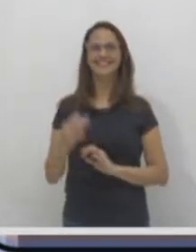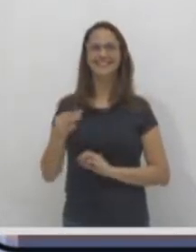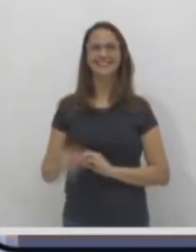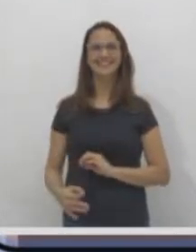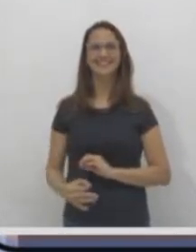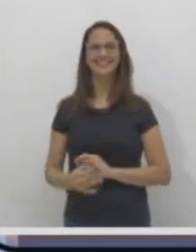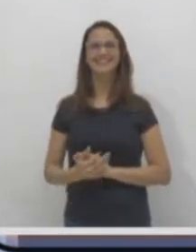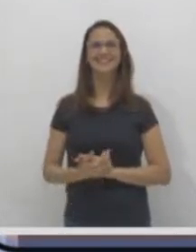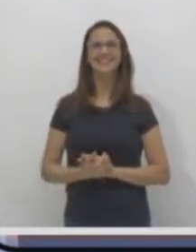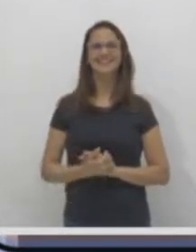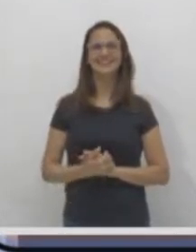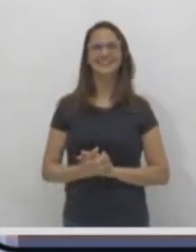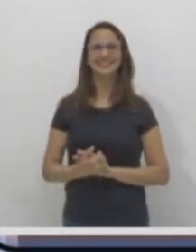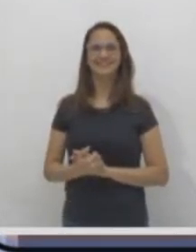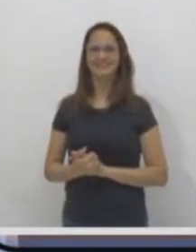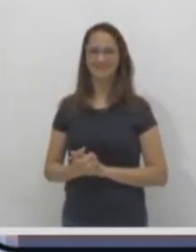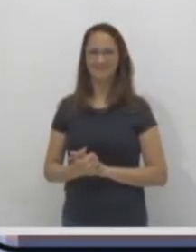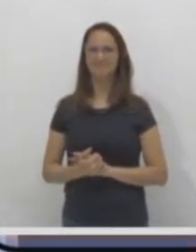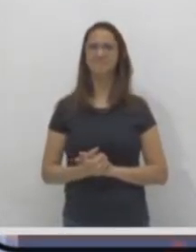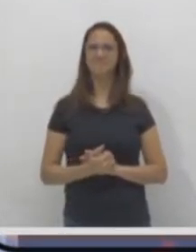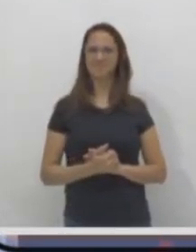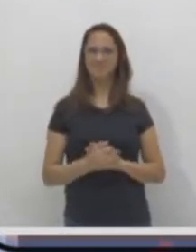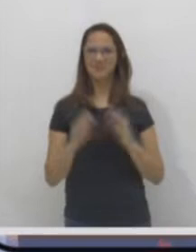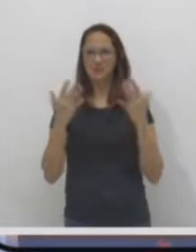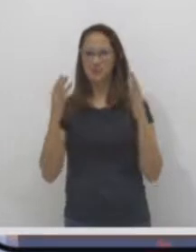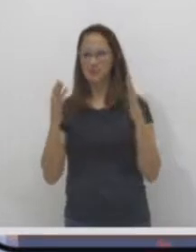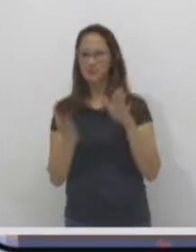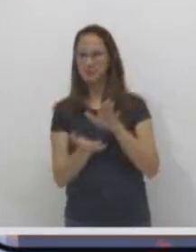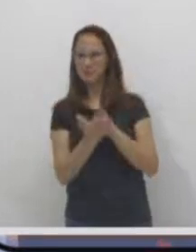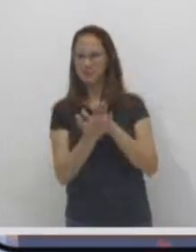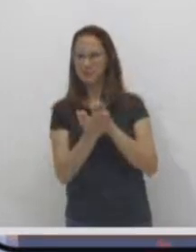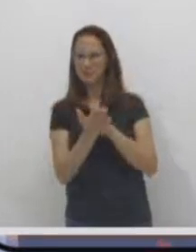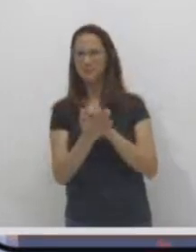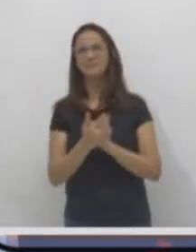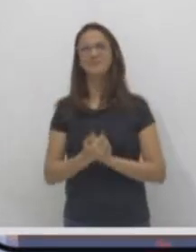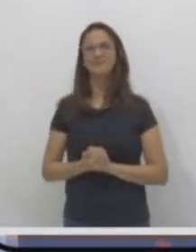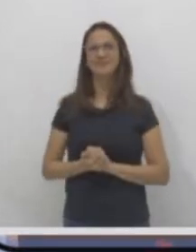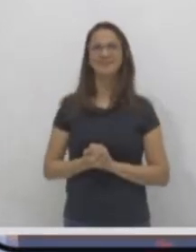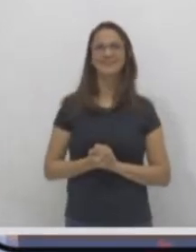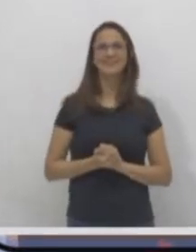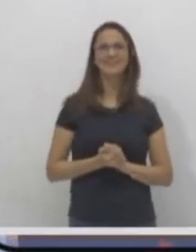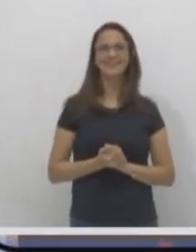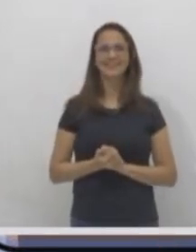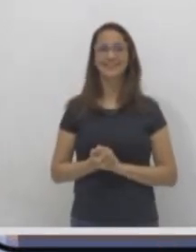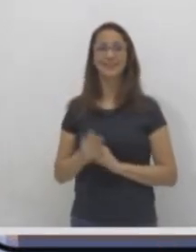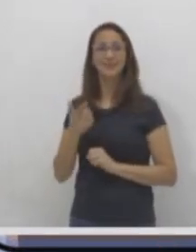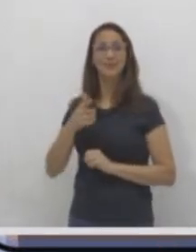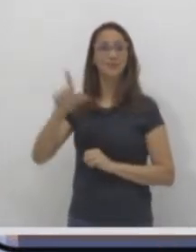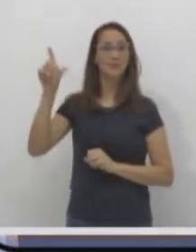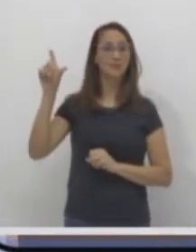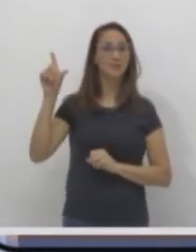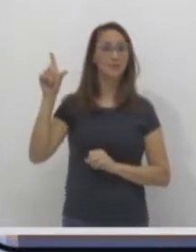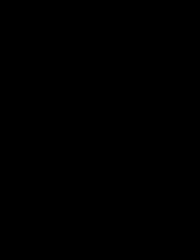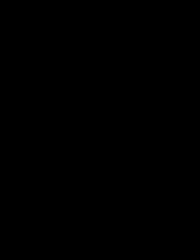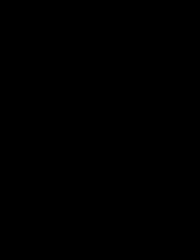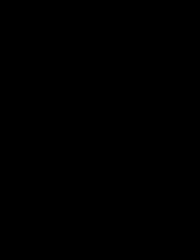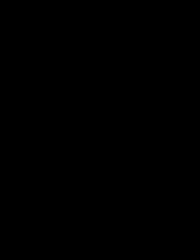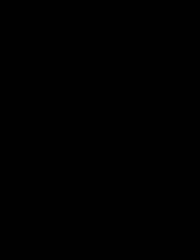mora na casa de telha é a abelha. Uma salva de palmas para você, que você merece. Fez muito bem essa atividade e vamos para mais uma.